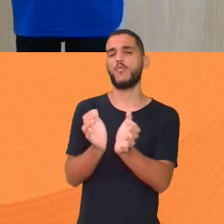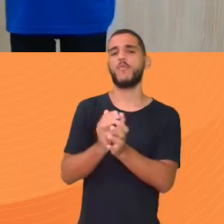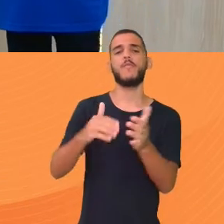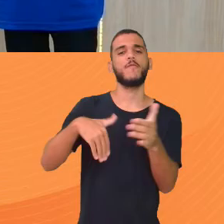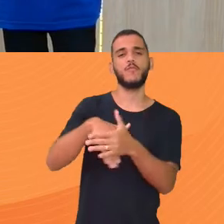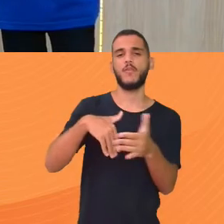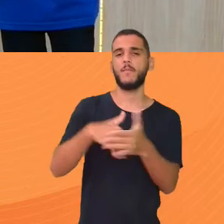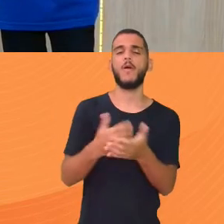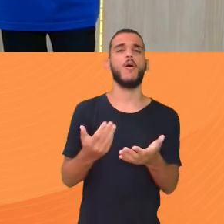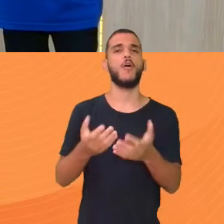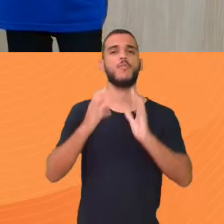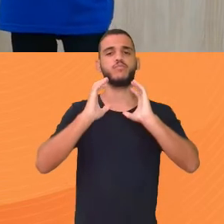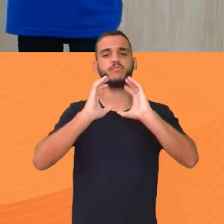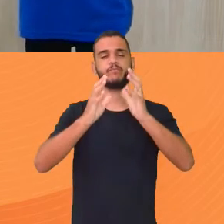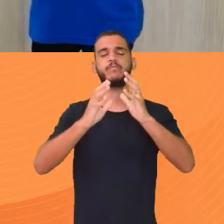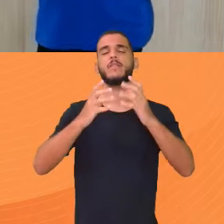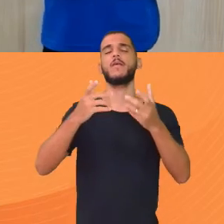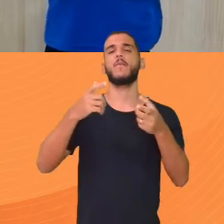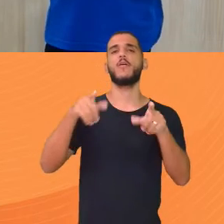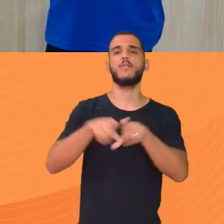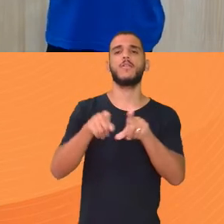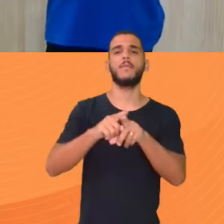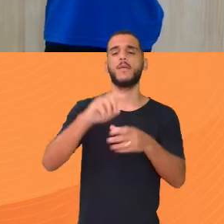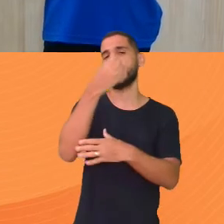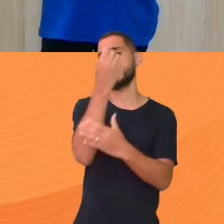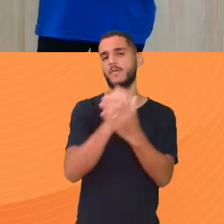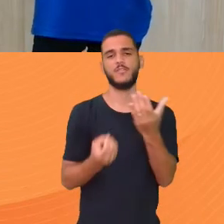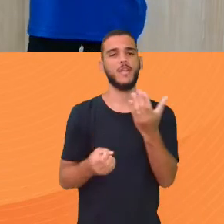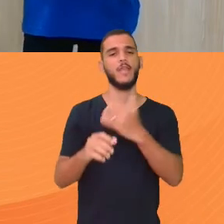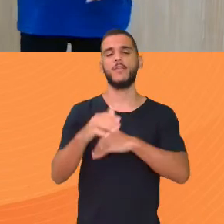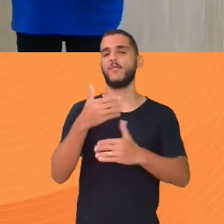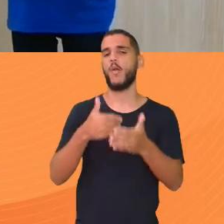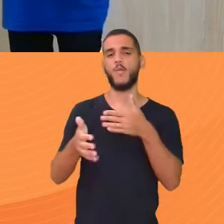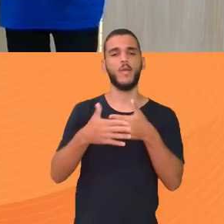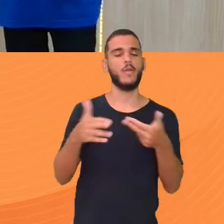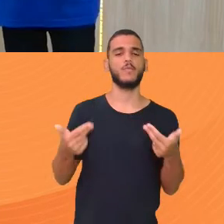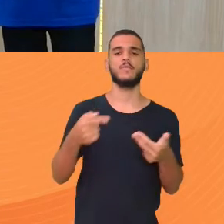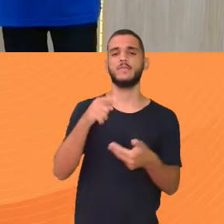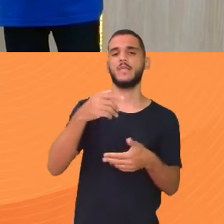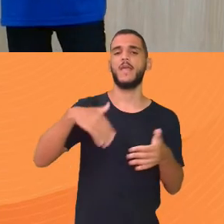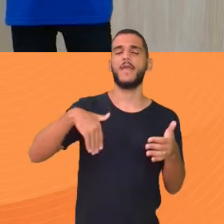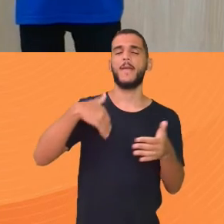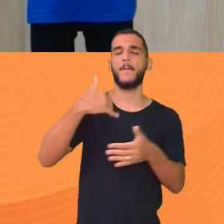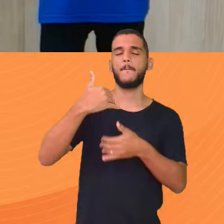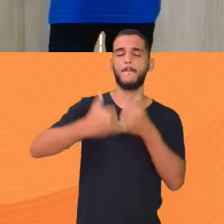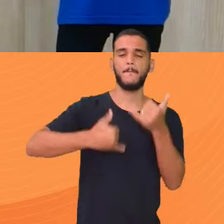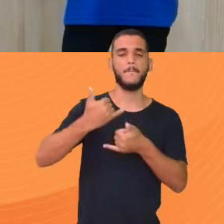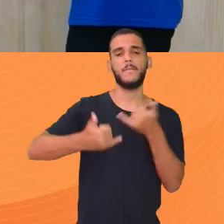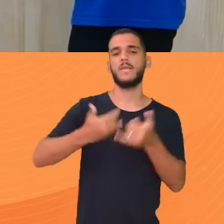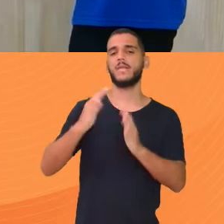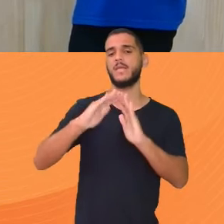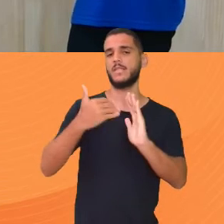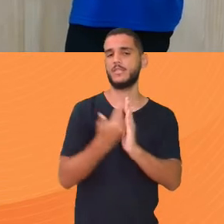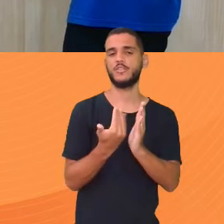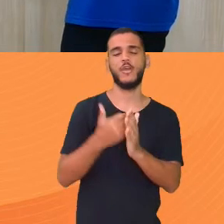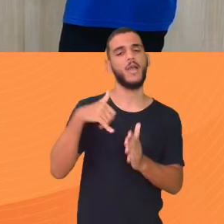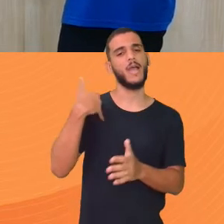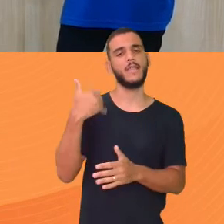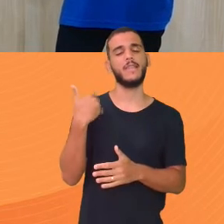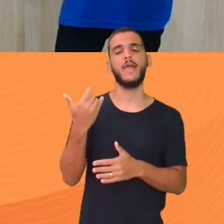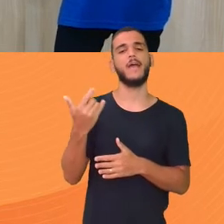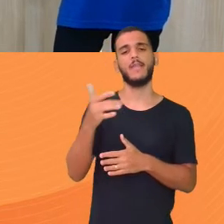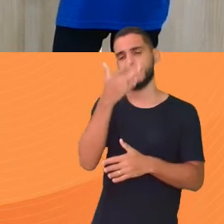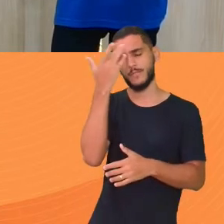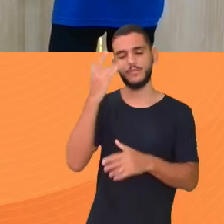futebol De handebol De basquete Do que você joga na escola Você sabe qual é A idade dos seus coleguinhas De